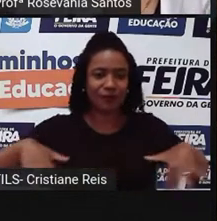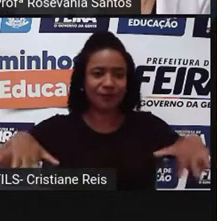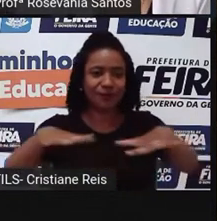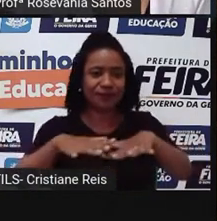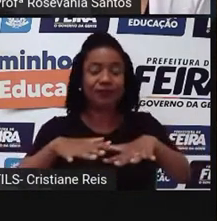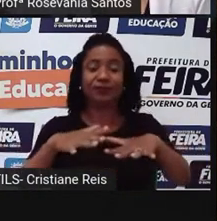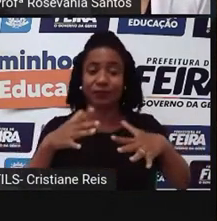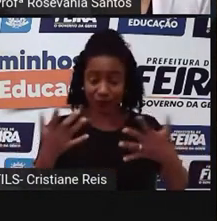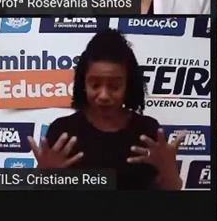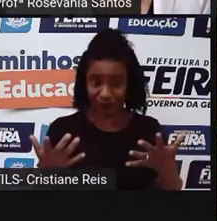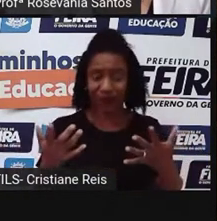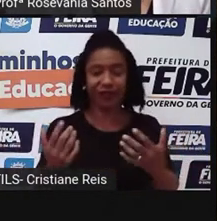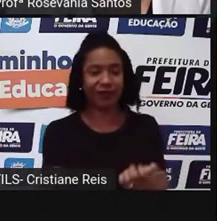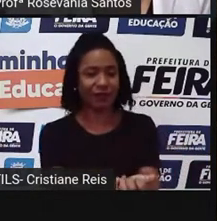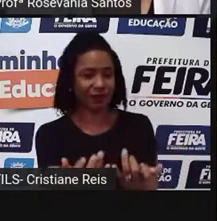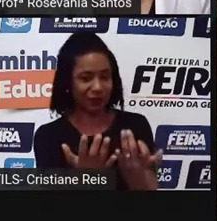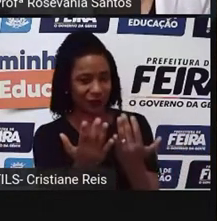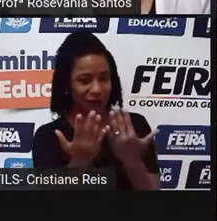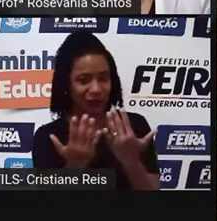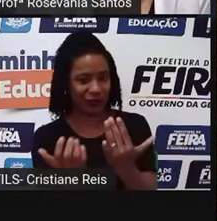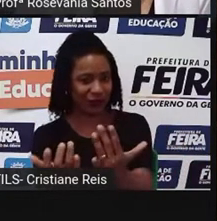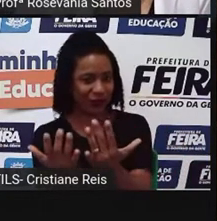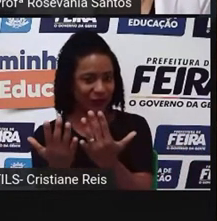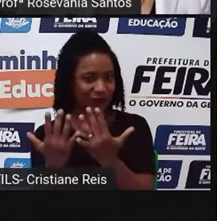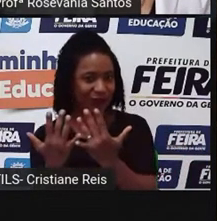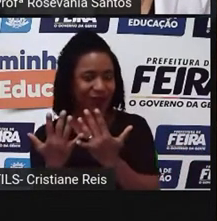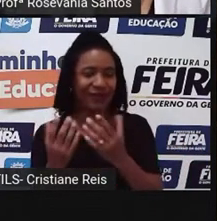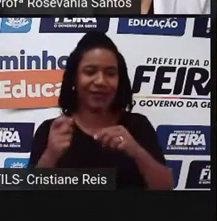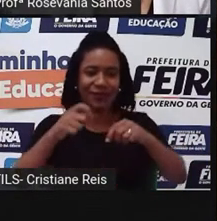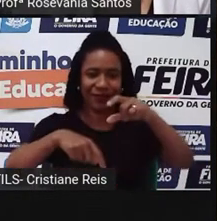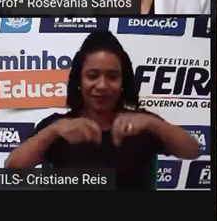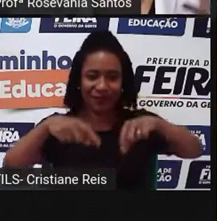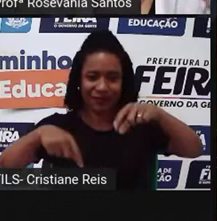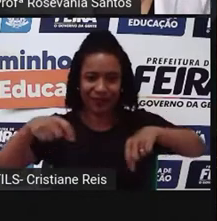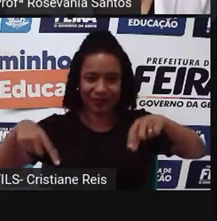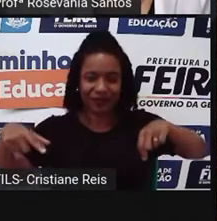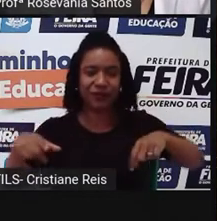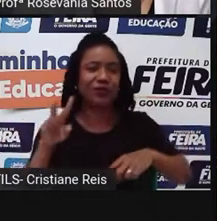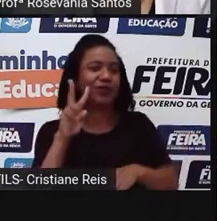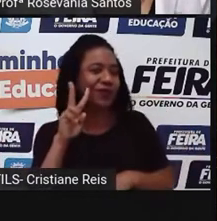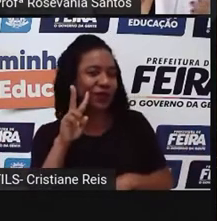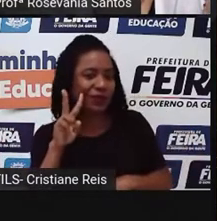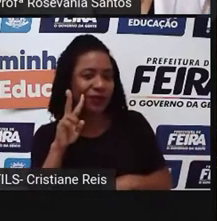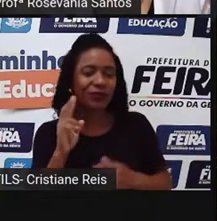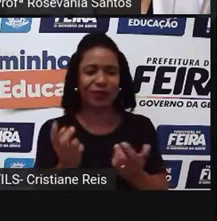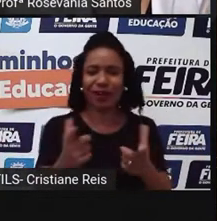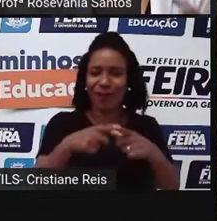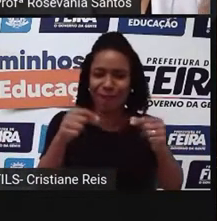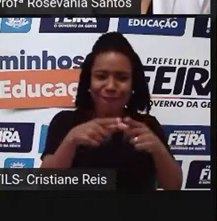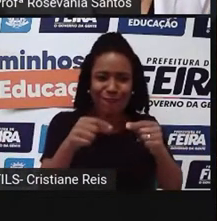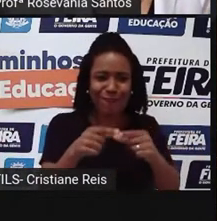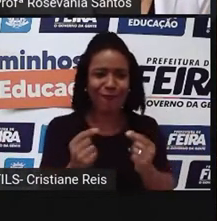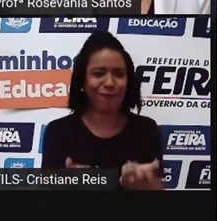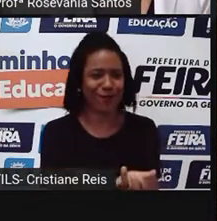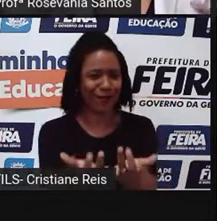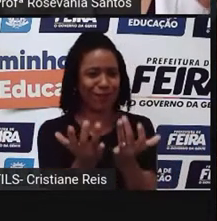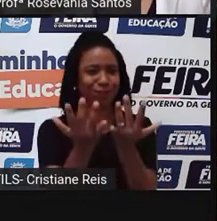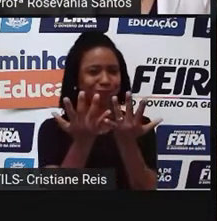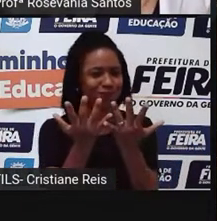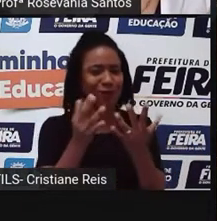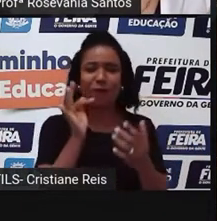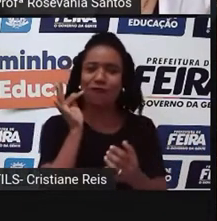da agricultura, O plantio dos mais diversos tipos de legumes, de hortaliças, né? De verduras, de tudo.